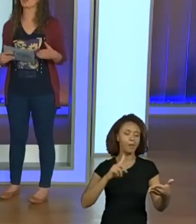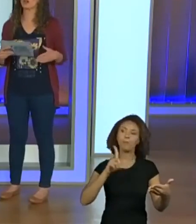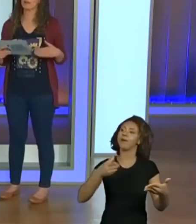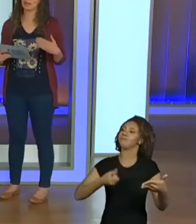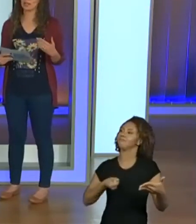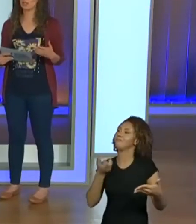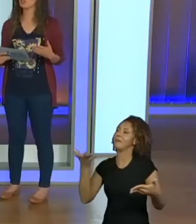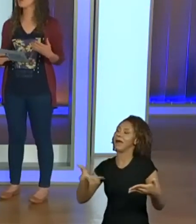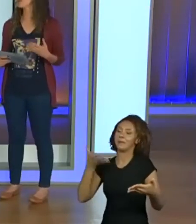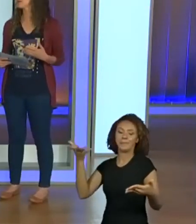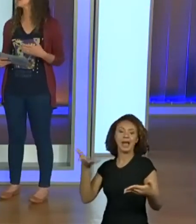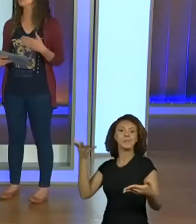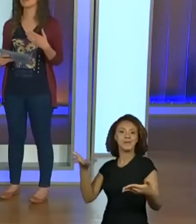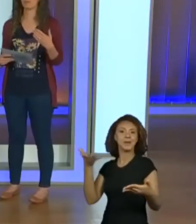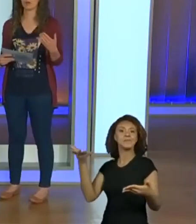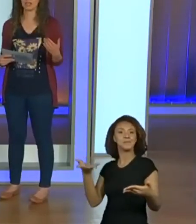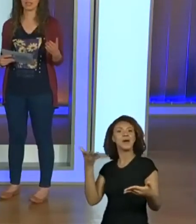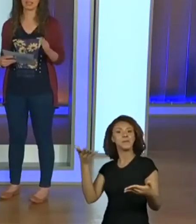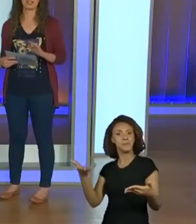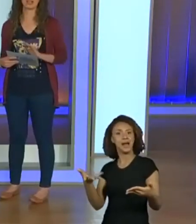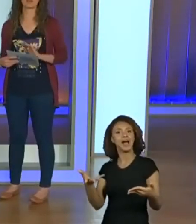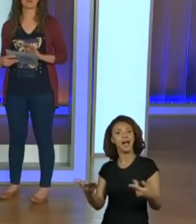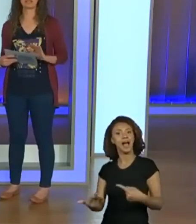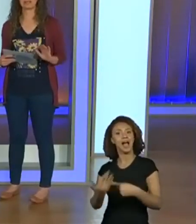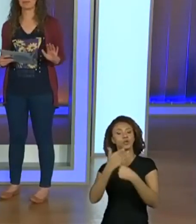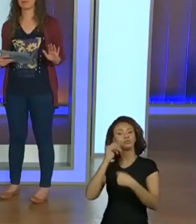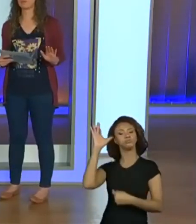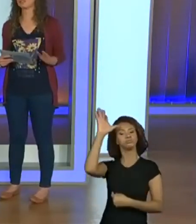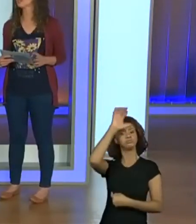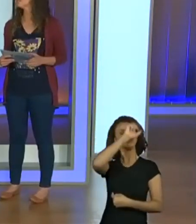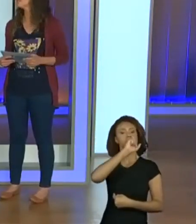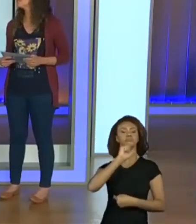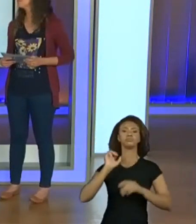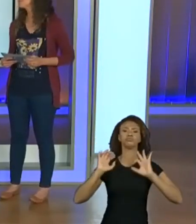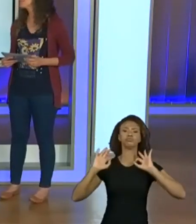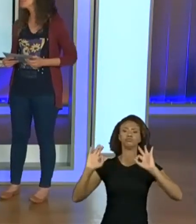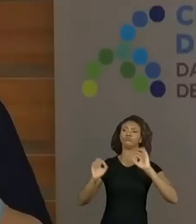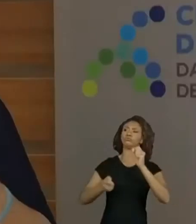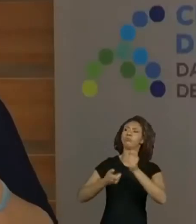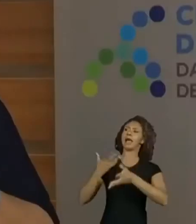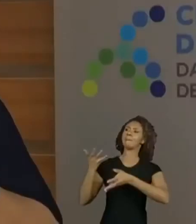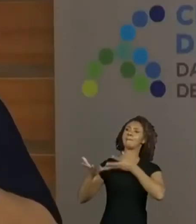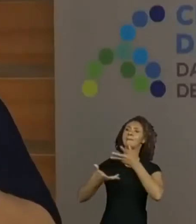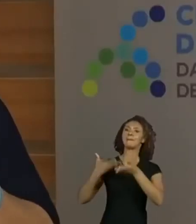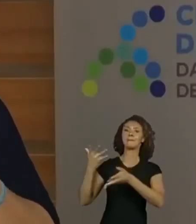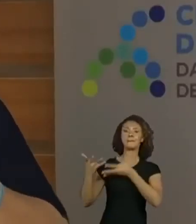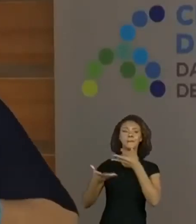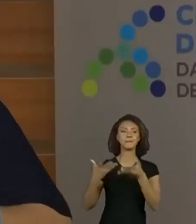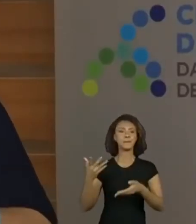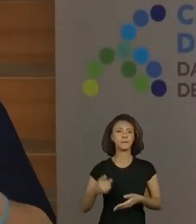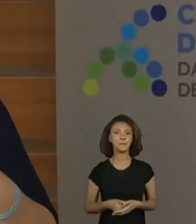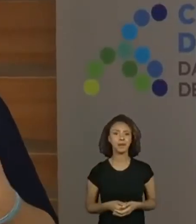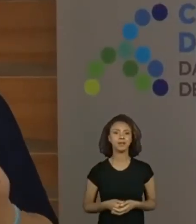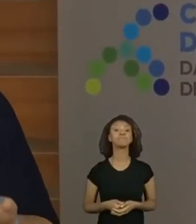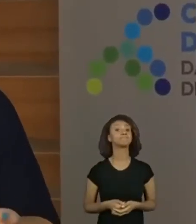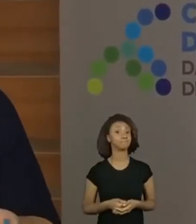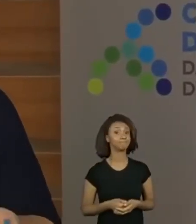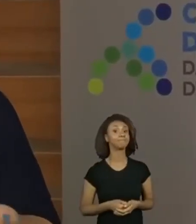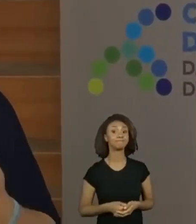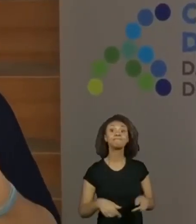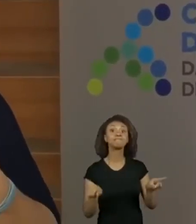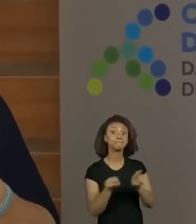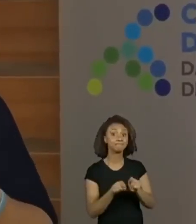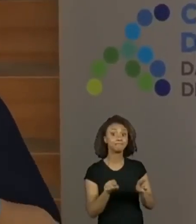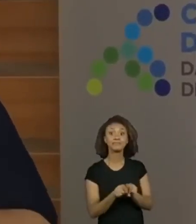suporte, para que a gente aprenda e possa aí recitar de uma maneira bem bonita. Até porque, até quando eu trouxe as que as professoras